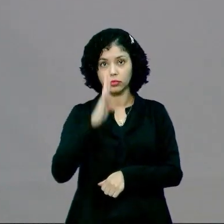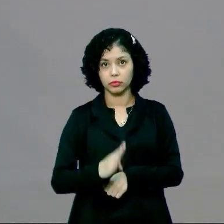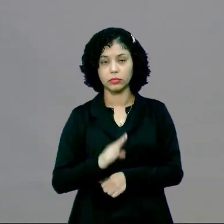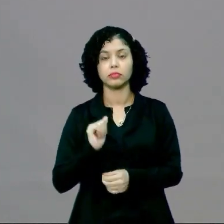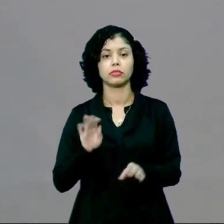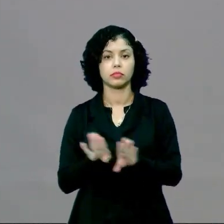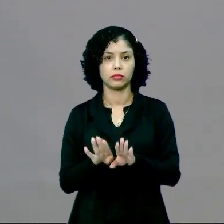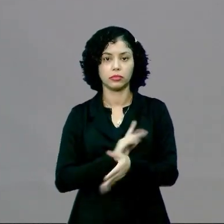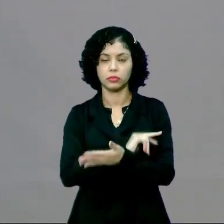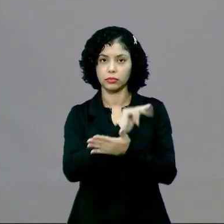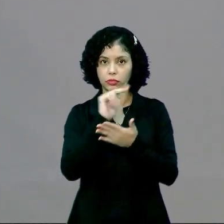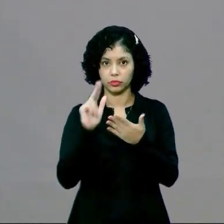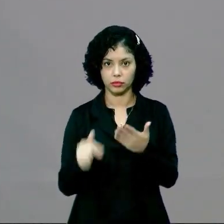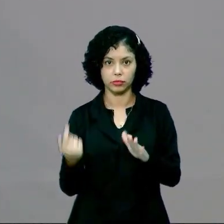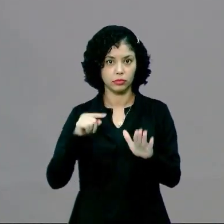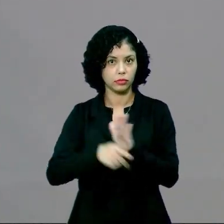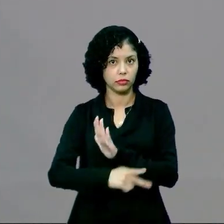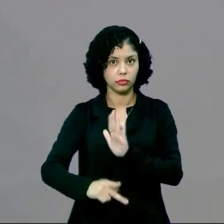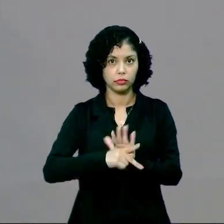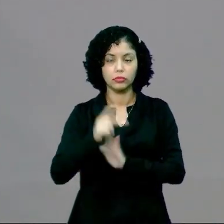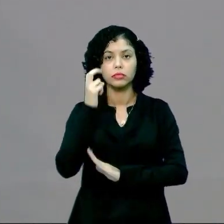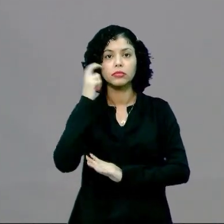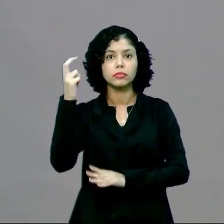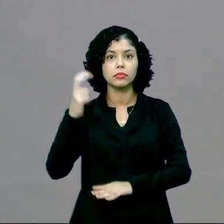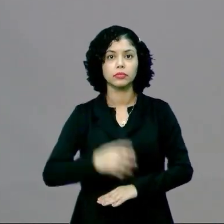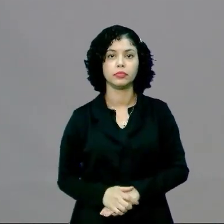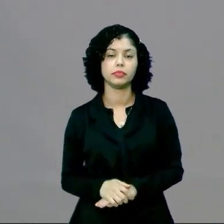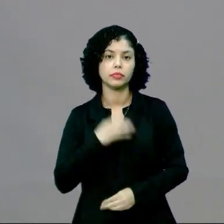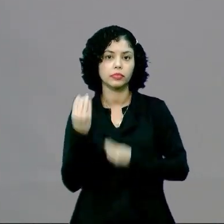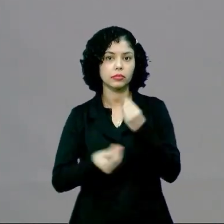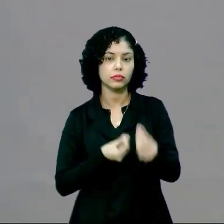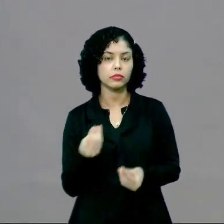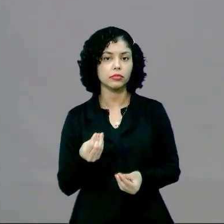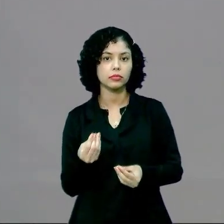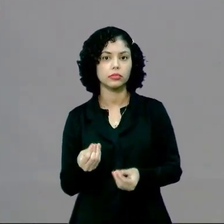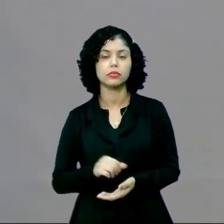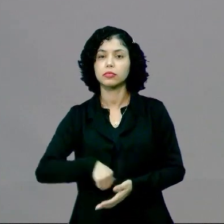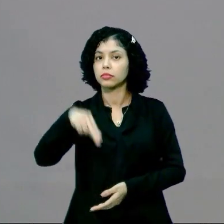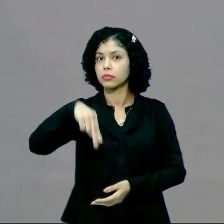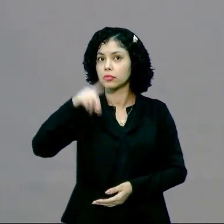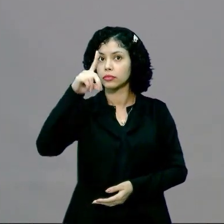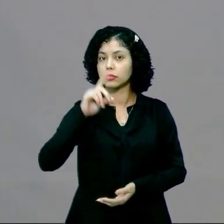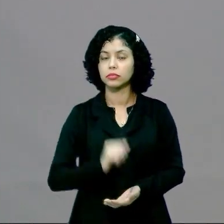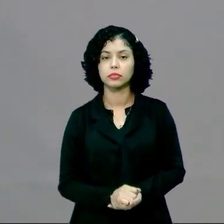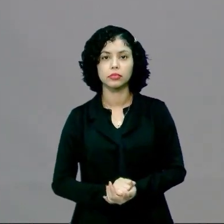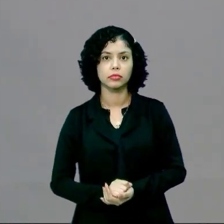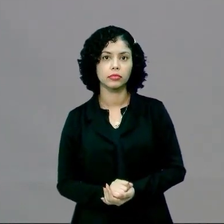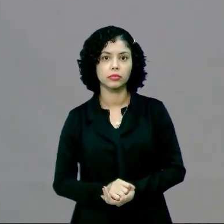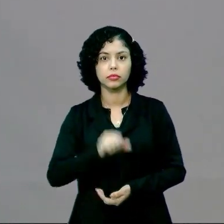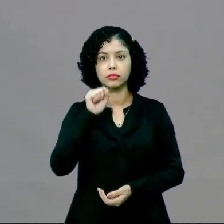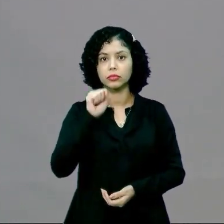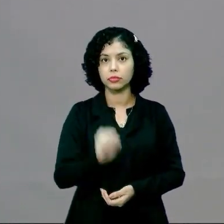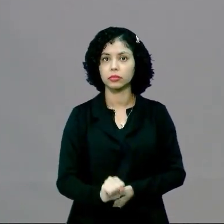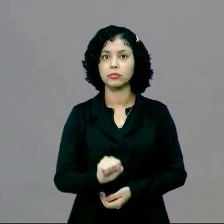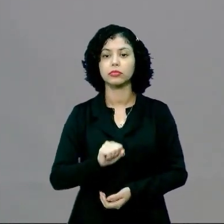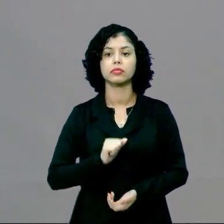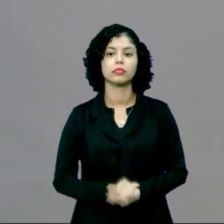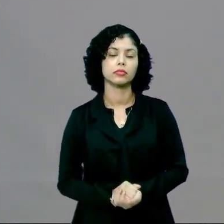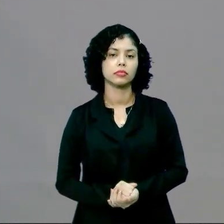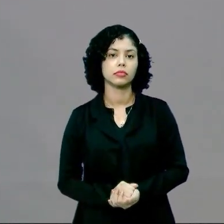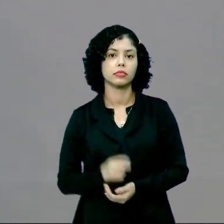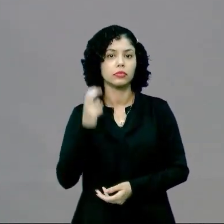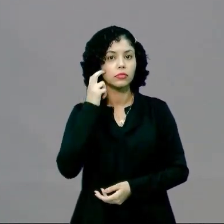e tem várias culturas dentro da cultura brasileira, como a cultura nordestina, como a cultura sulista,